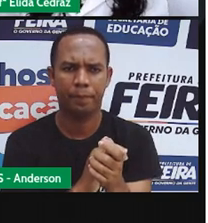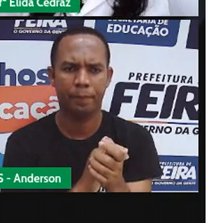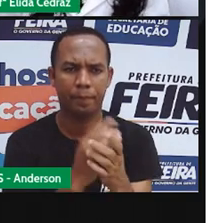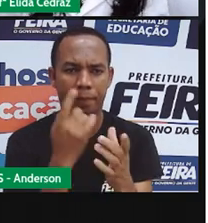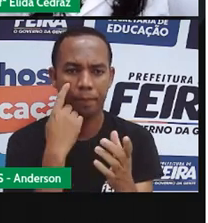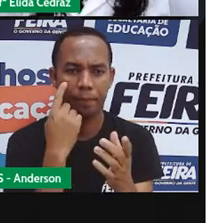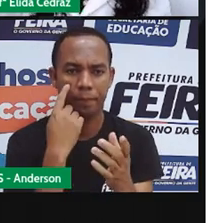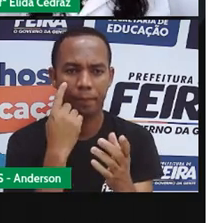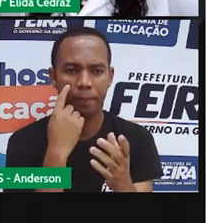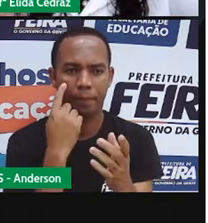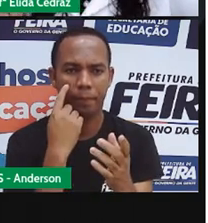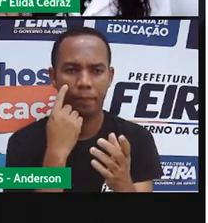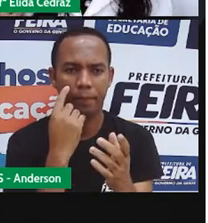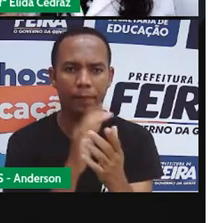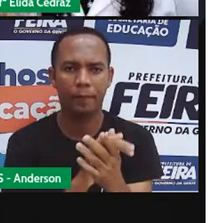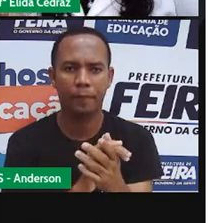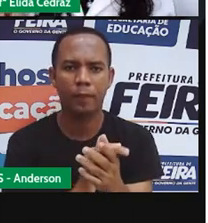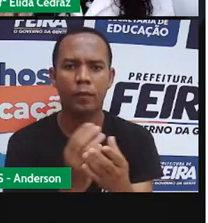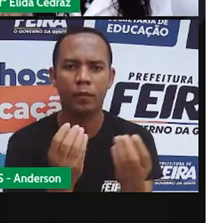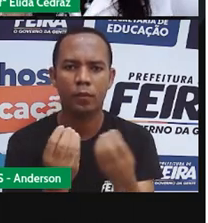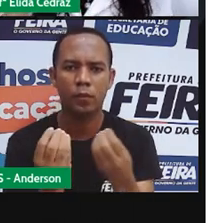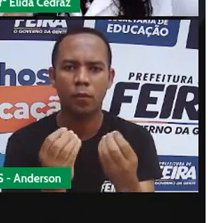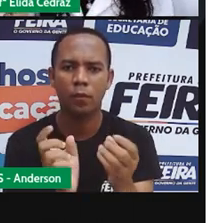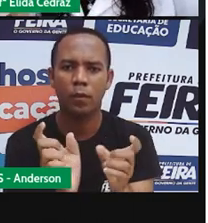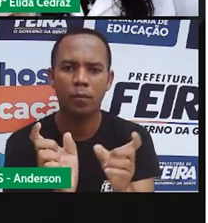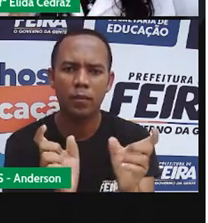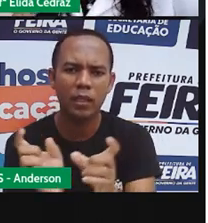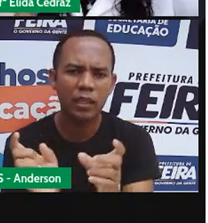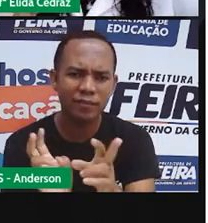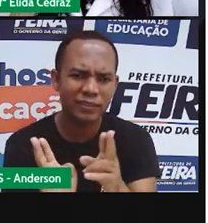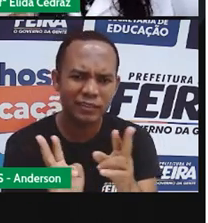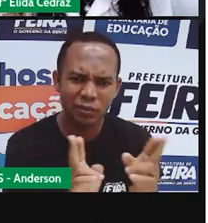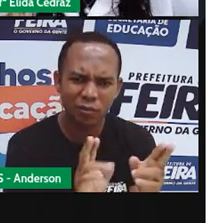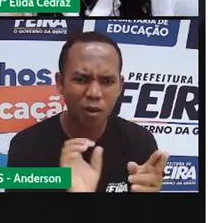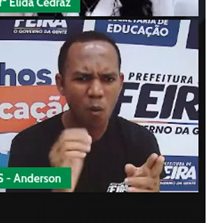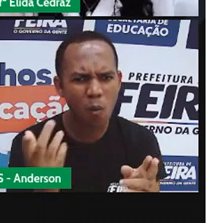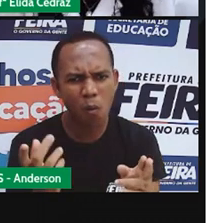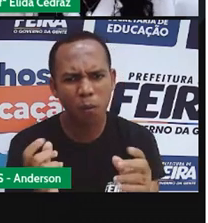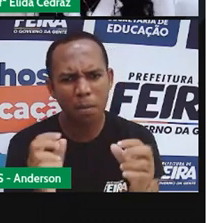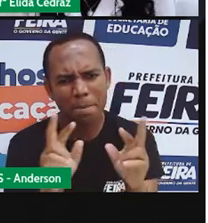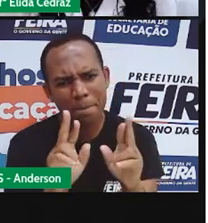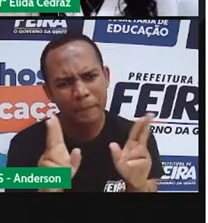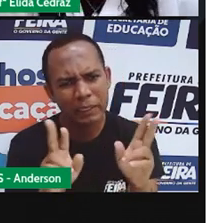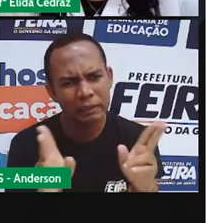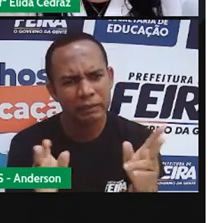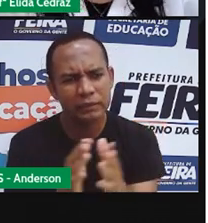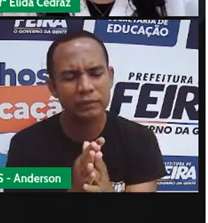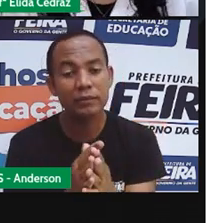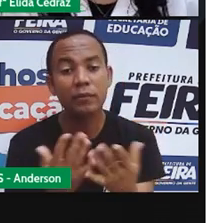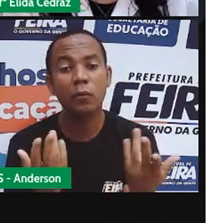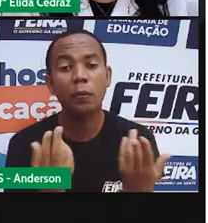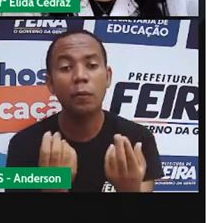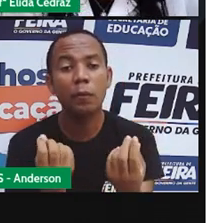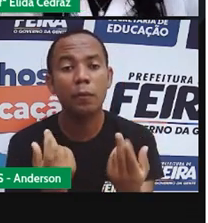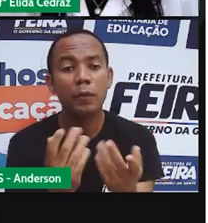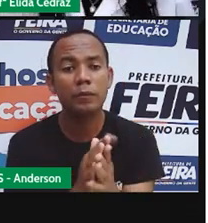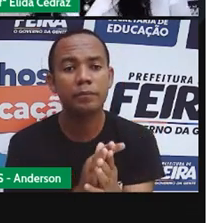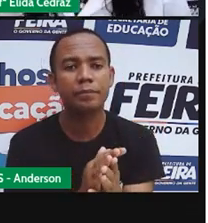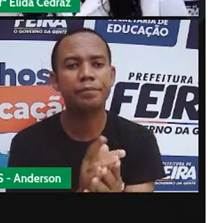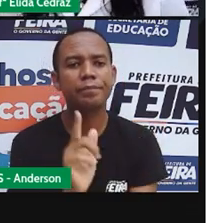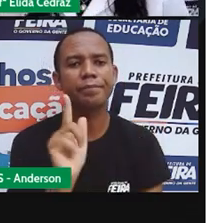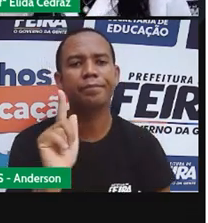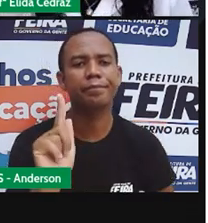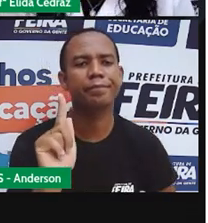Vamos lá? Tic-tac, tic-tac, tic-tac,-tac. Descobriu? Pois é.